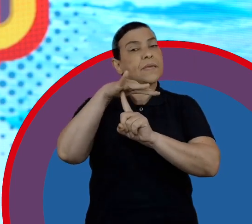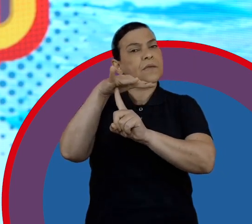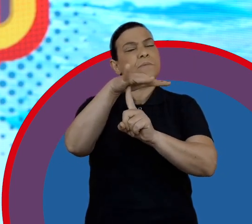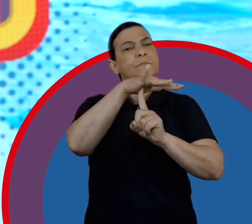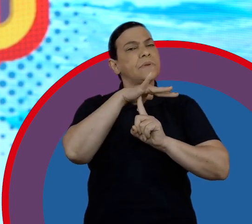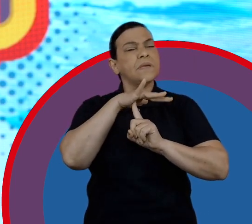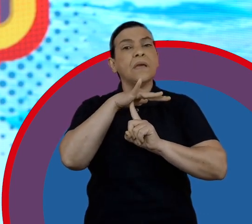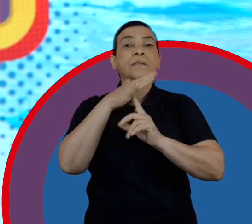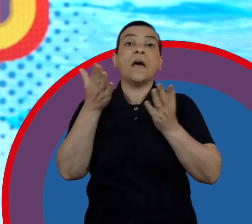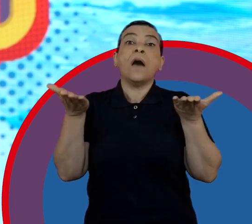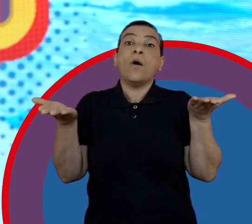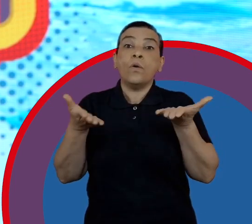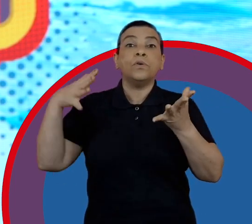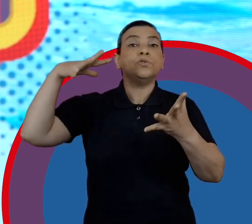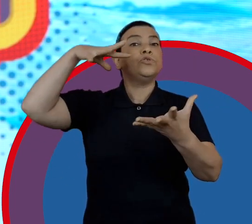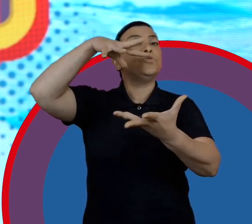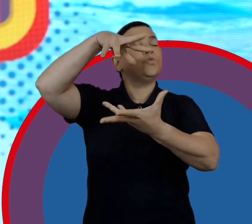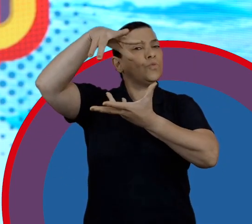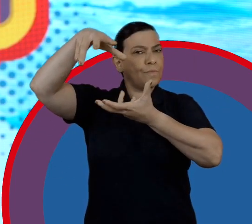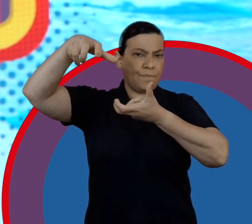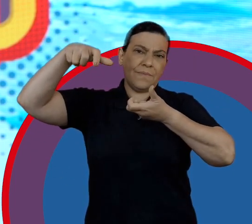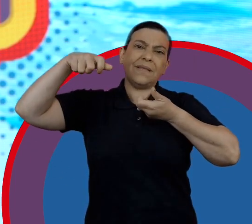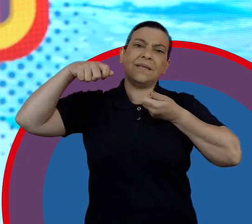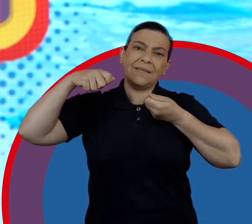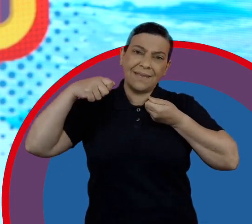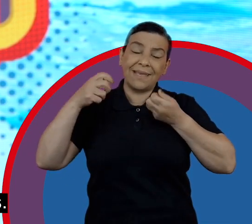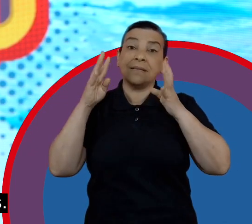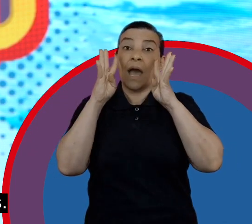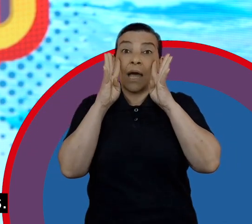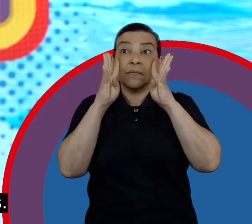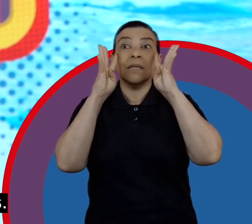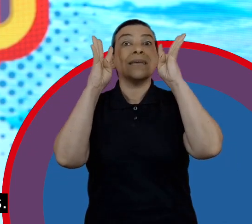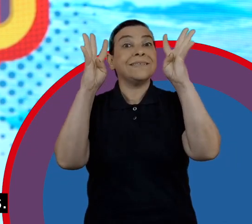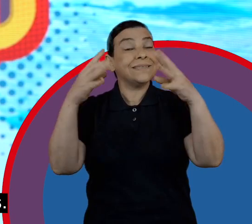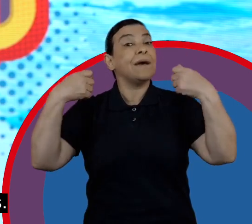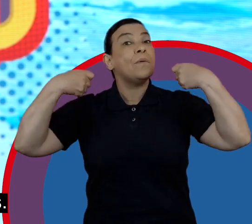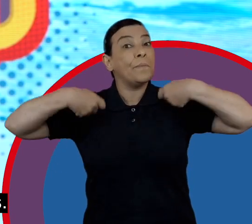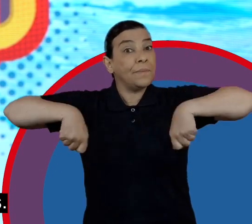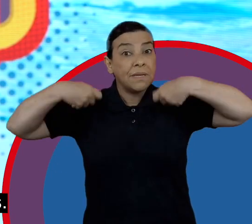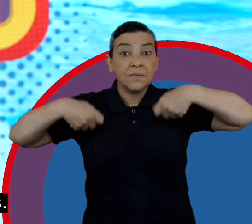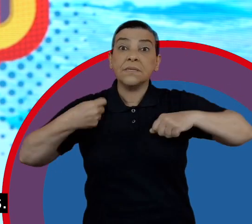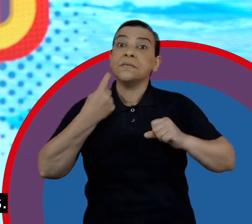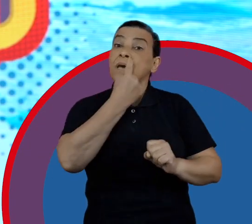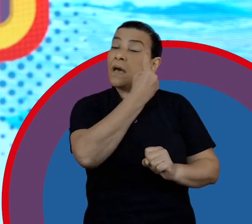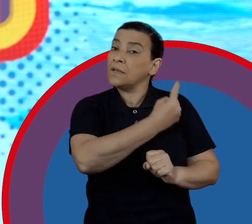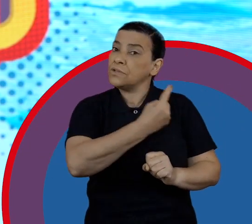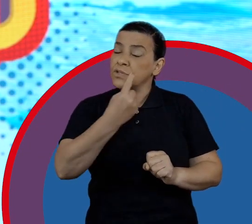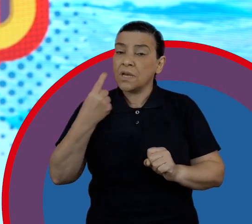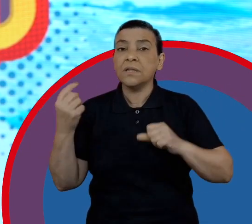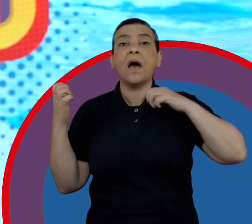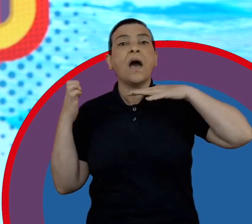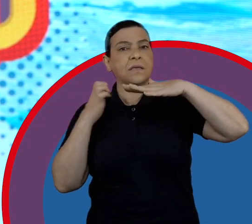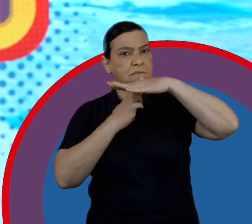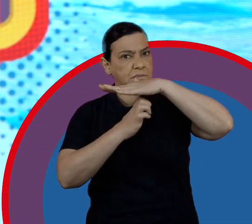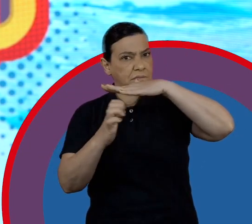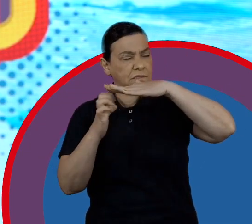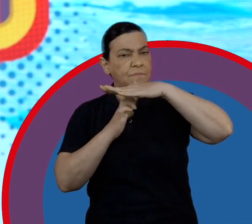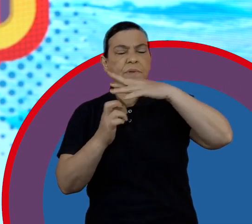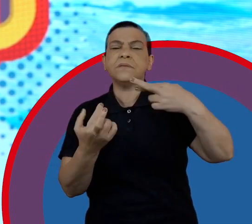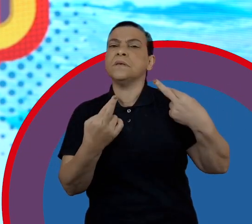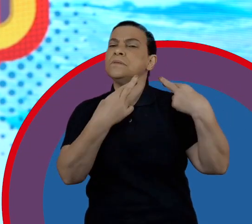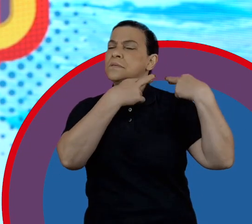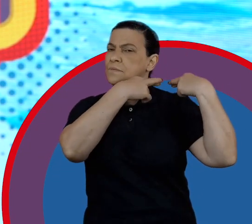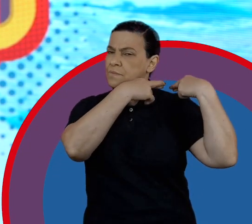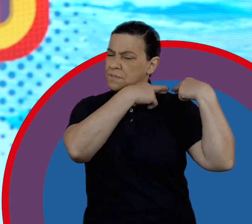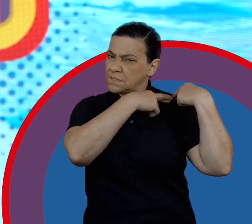o planeta hoje prega uma necessidade de atuação de todos nós. As empresas têm um fator